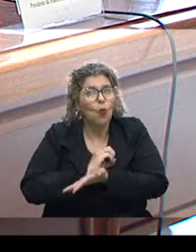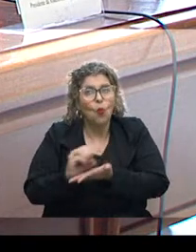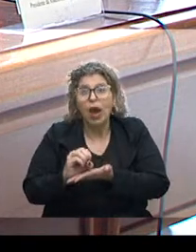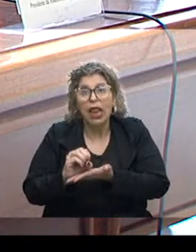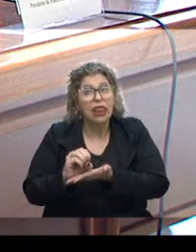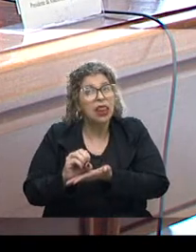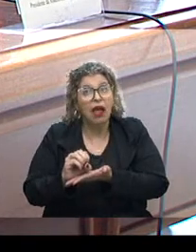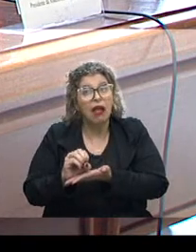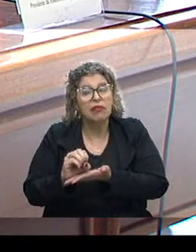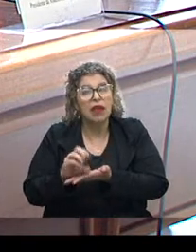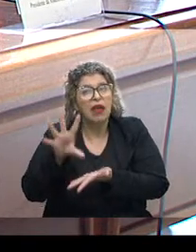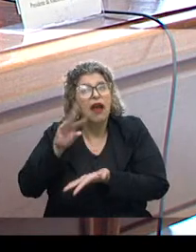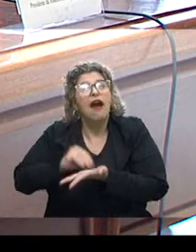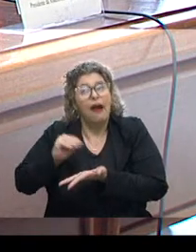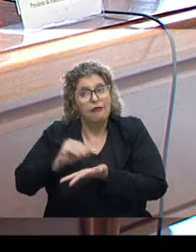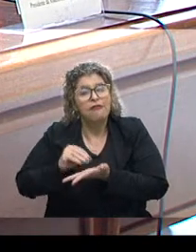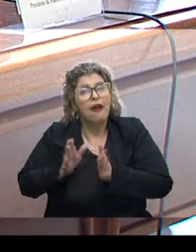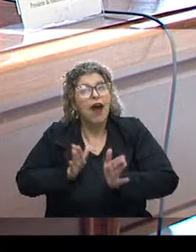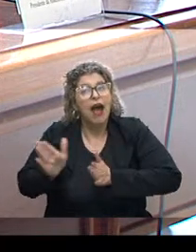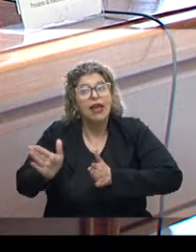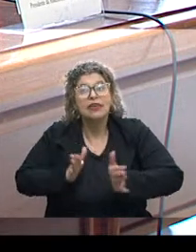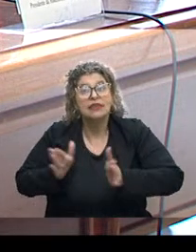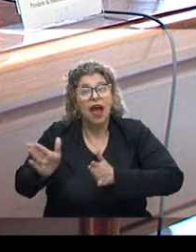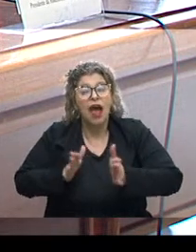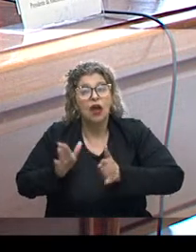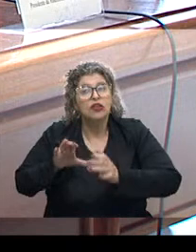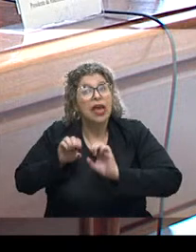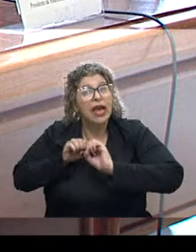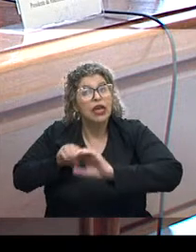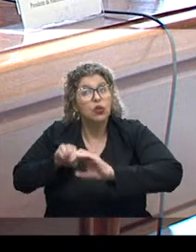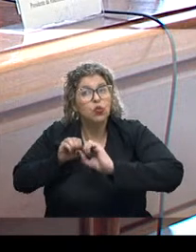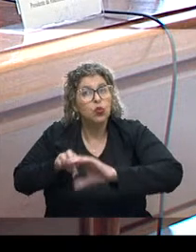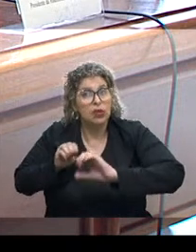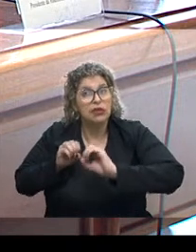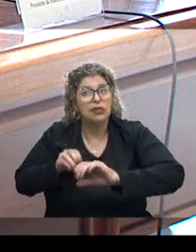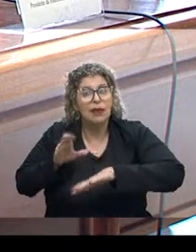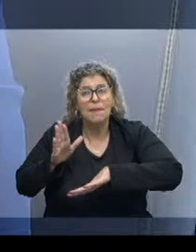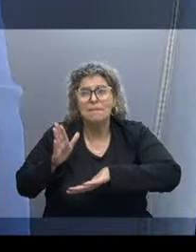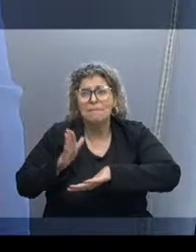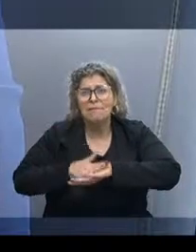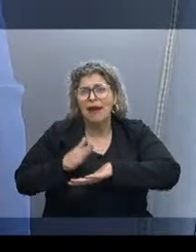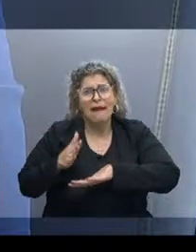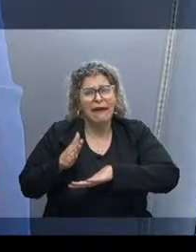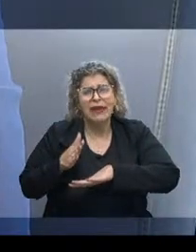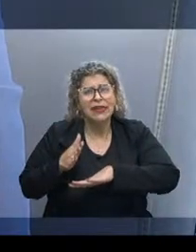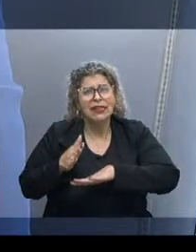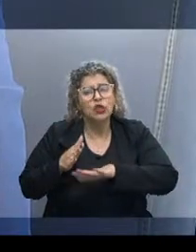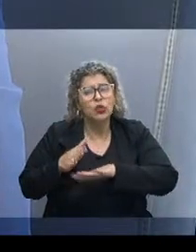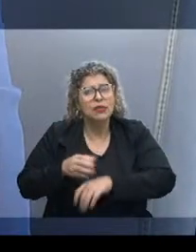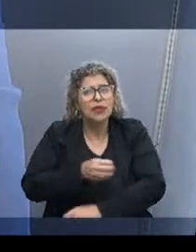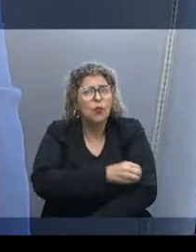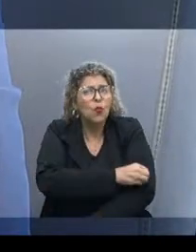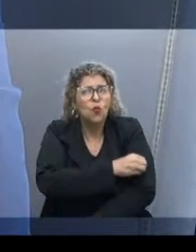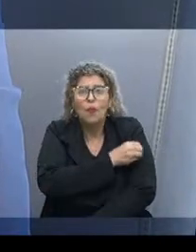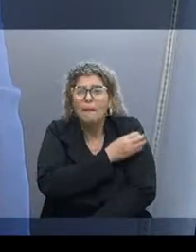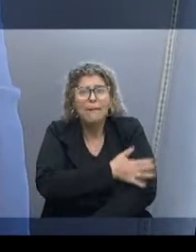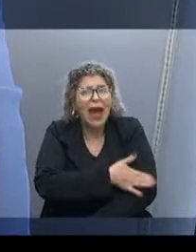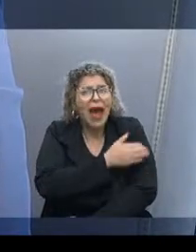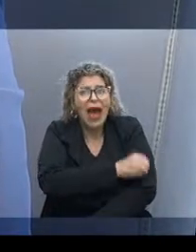Ou seja, a falta de acesso à educação, ainda que seja o ensino fundamental,